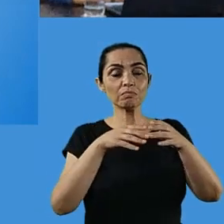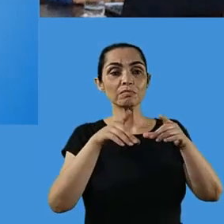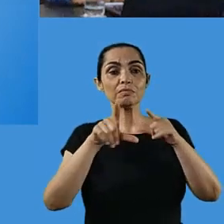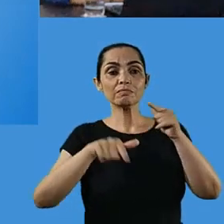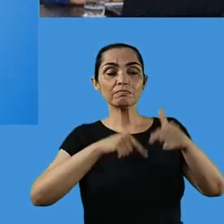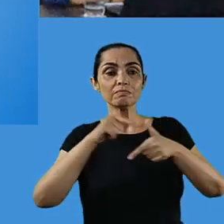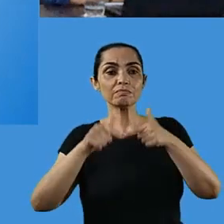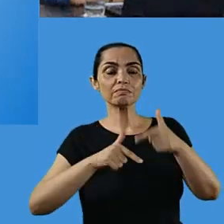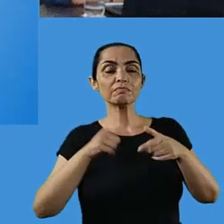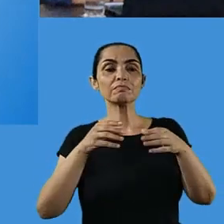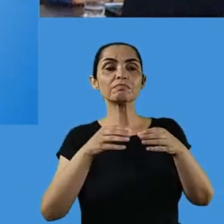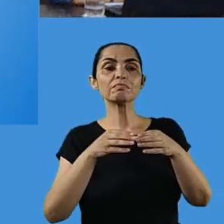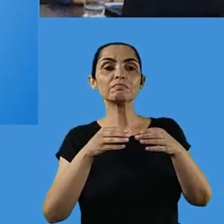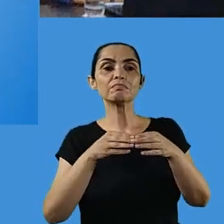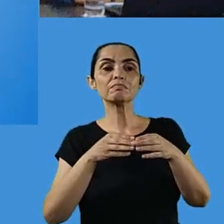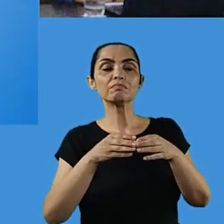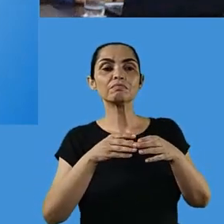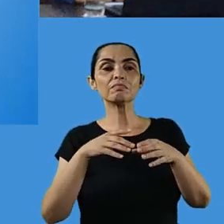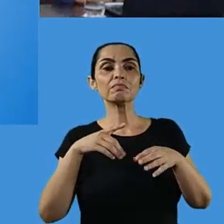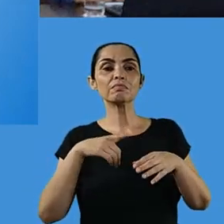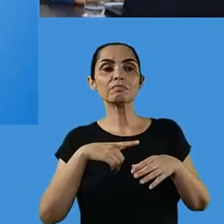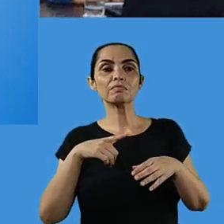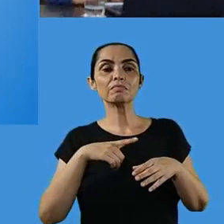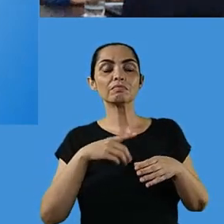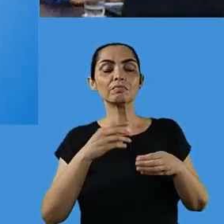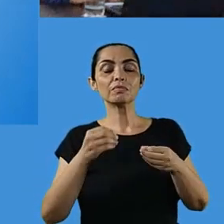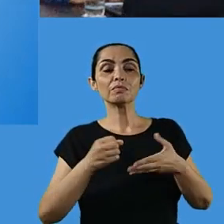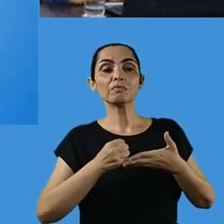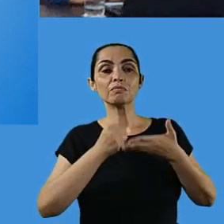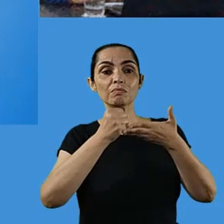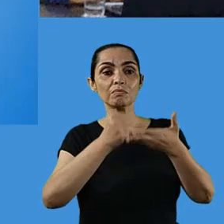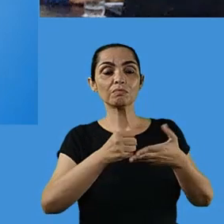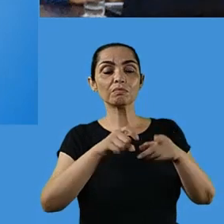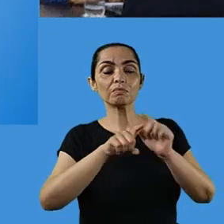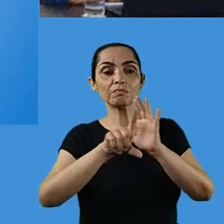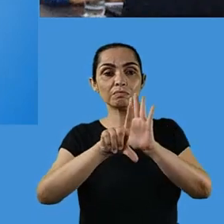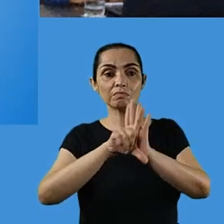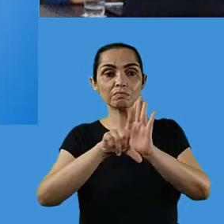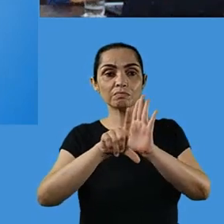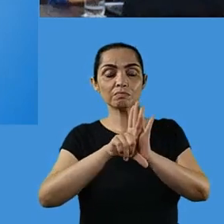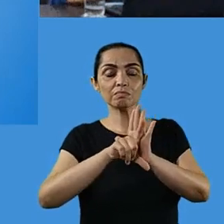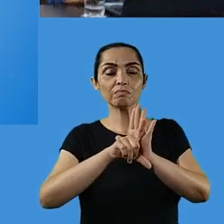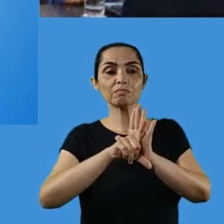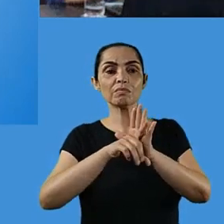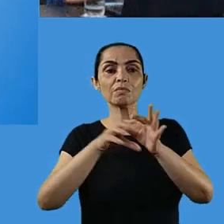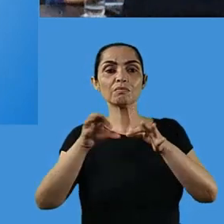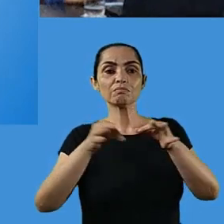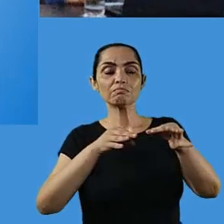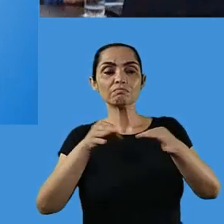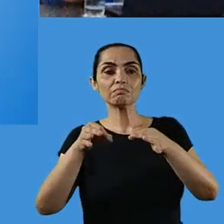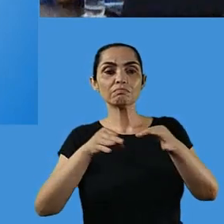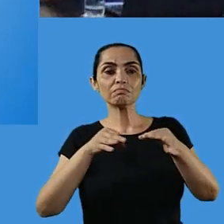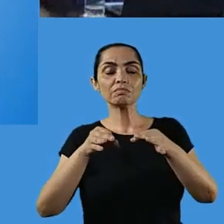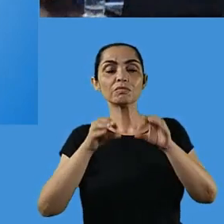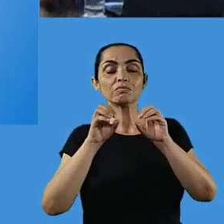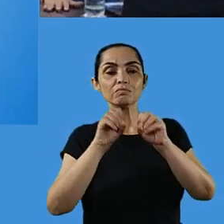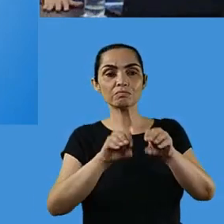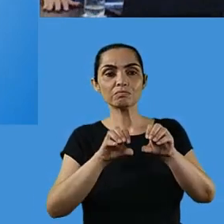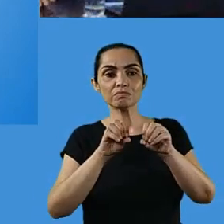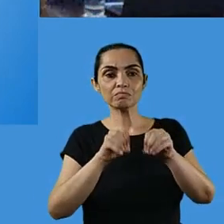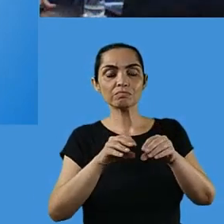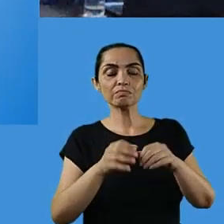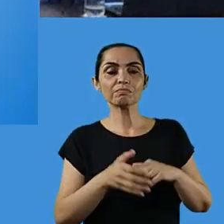Essa divisão, ela trabalha praticamente com, nós somos ancorados por